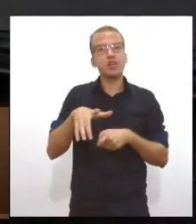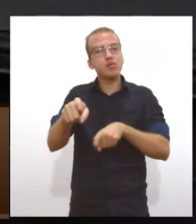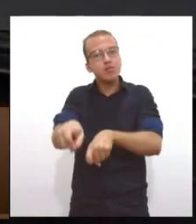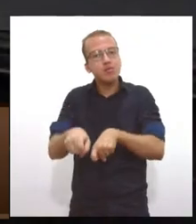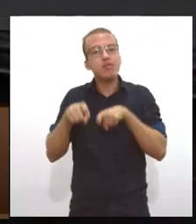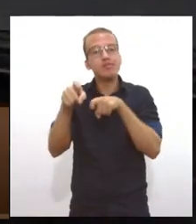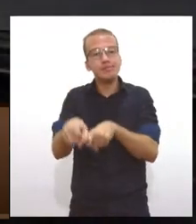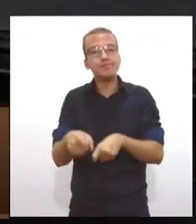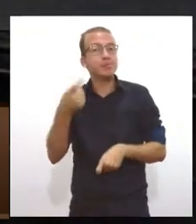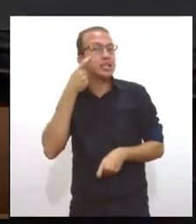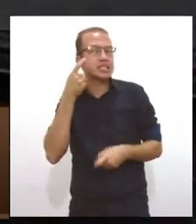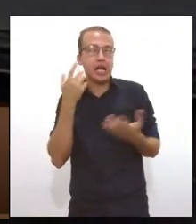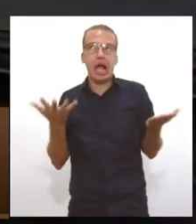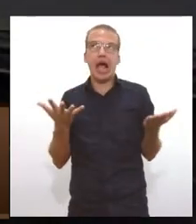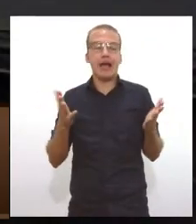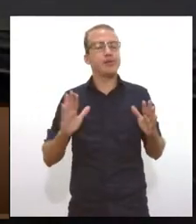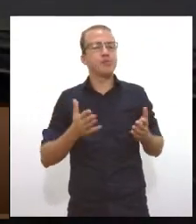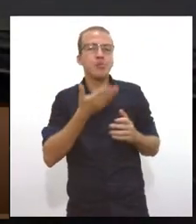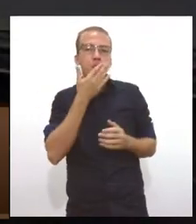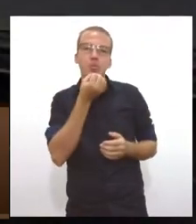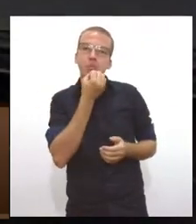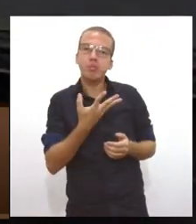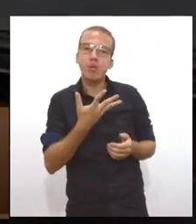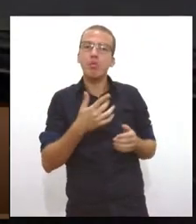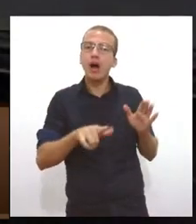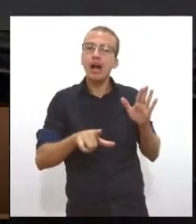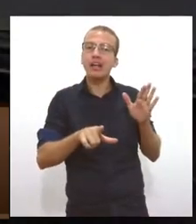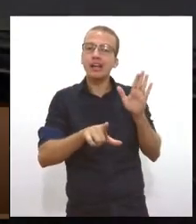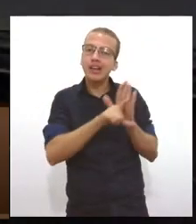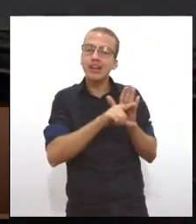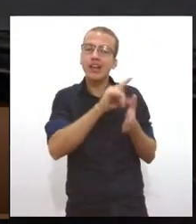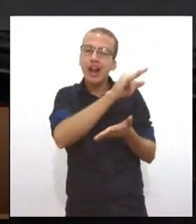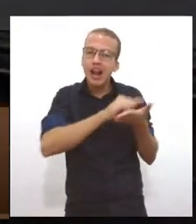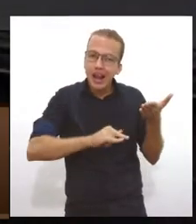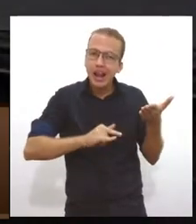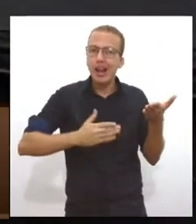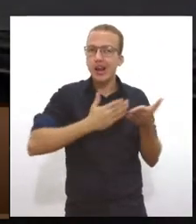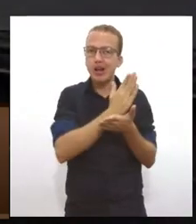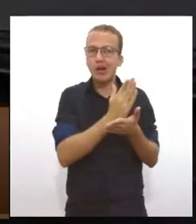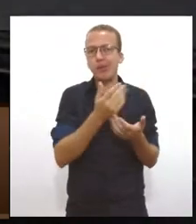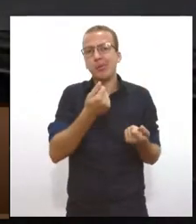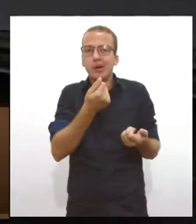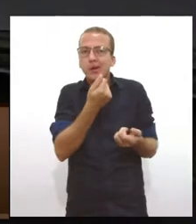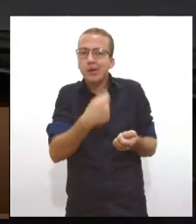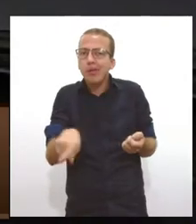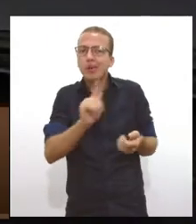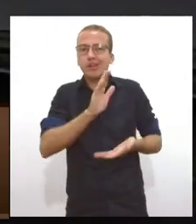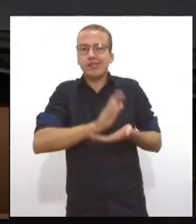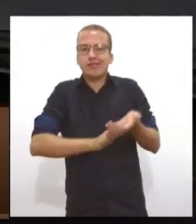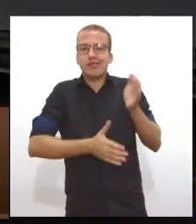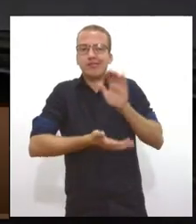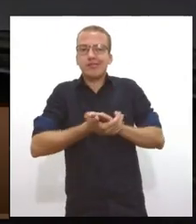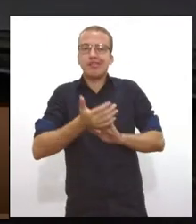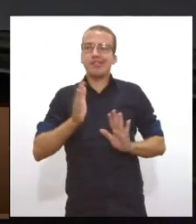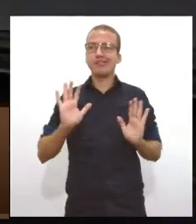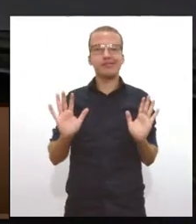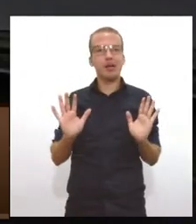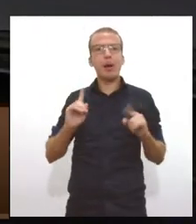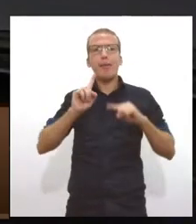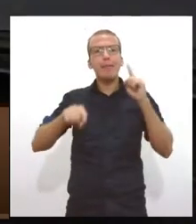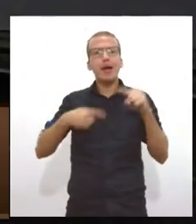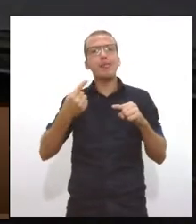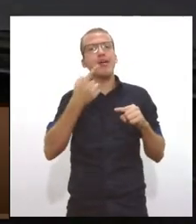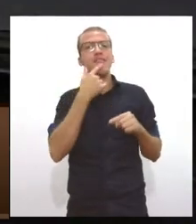licenciamento. Só que, constitucionalmente, ele vai precisar do licenciamento. Então, a hora ele sabe de uma coisa, a outra hora ele diz outra. O que o